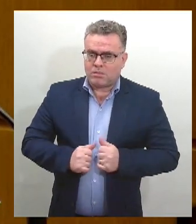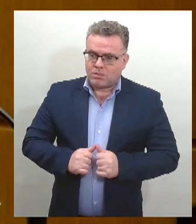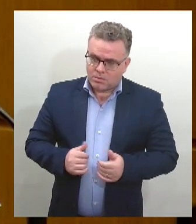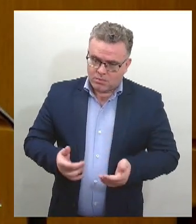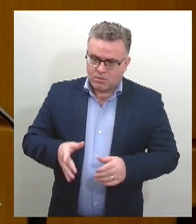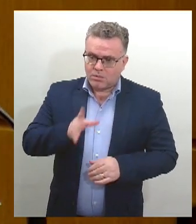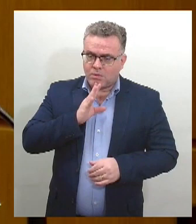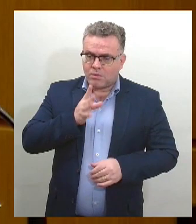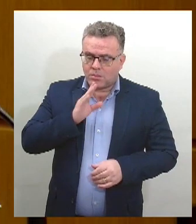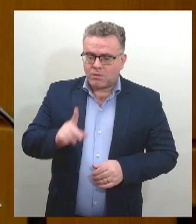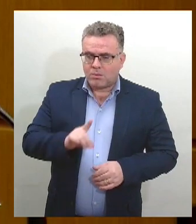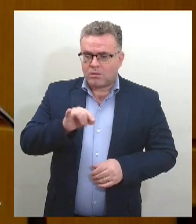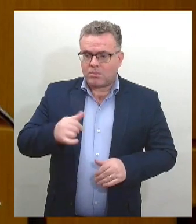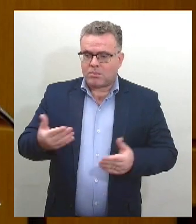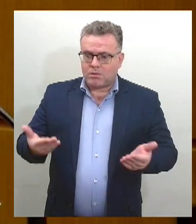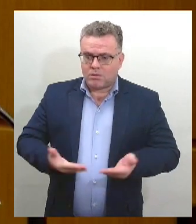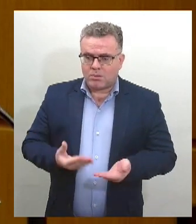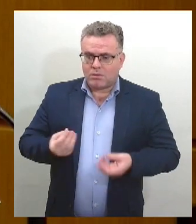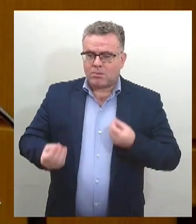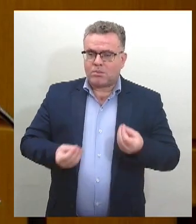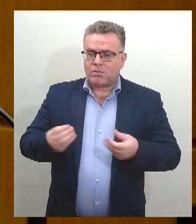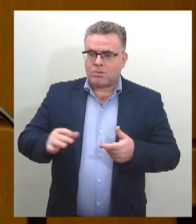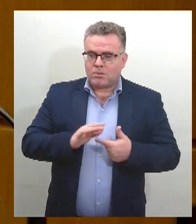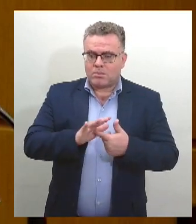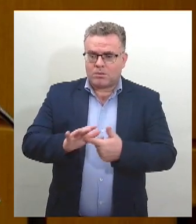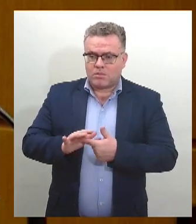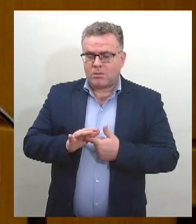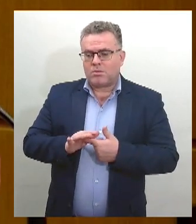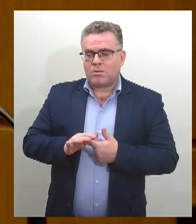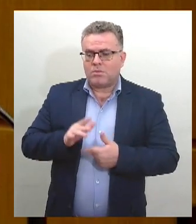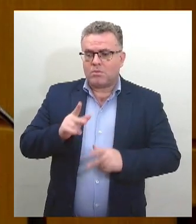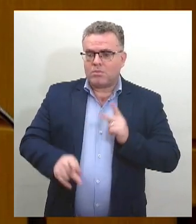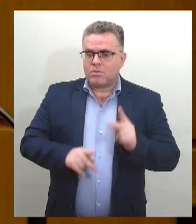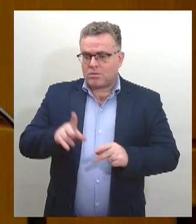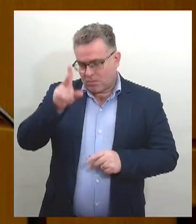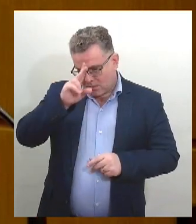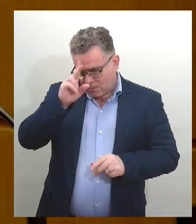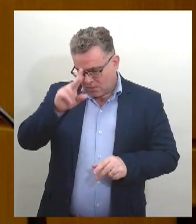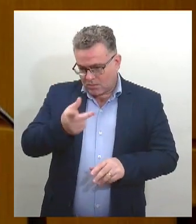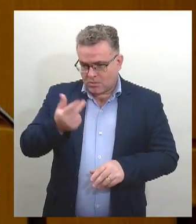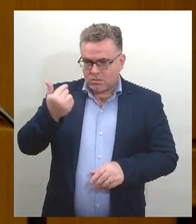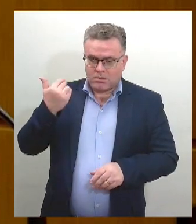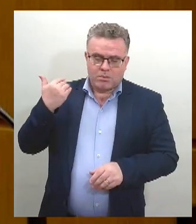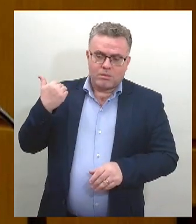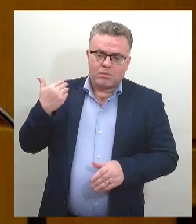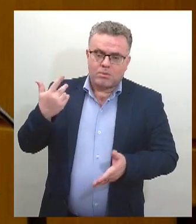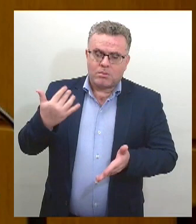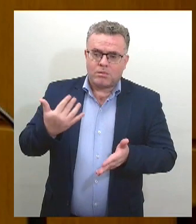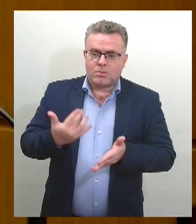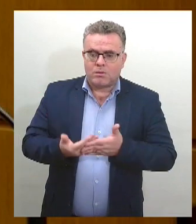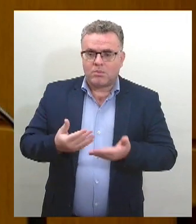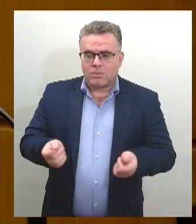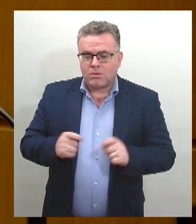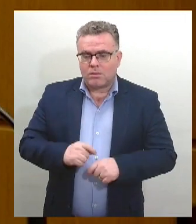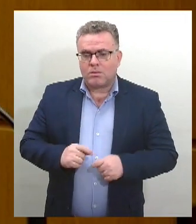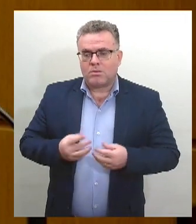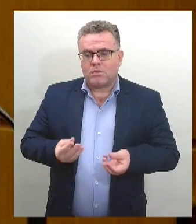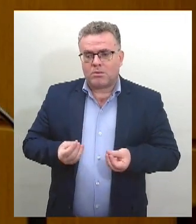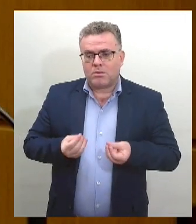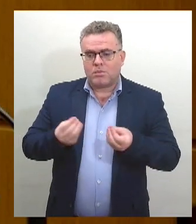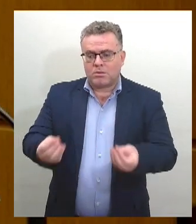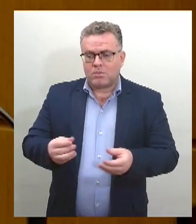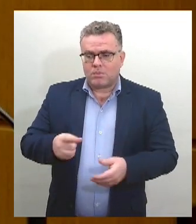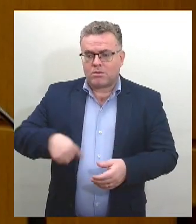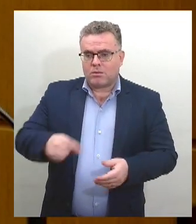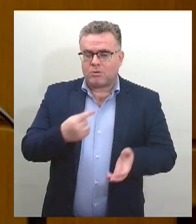é dar ao nosso povo a chance de ter memória, é dar ao nosso povo, à nossa juventude, que está